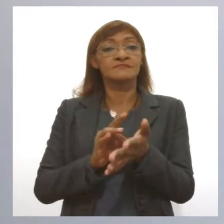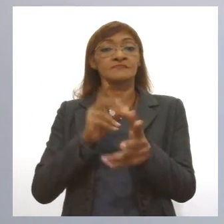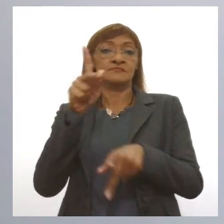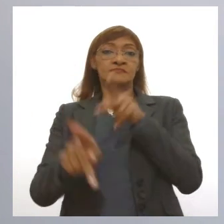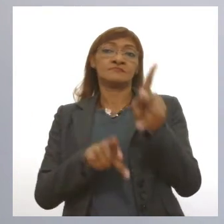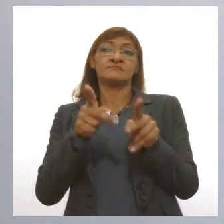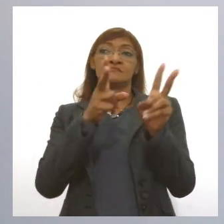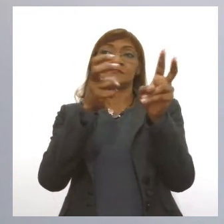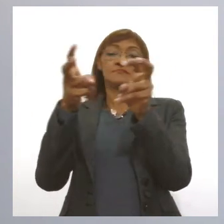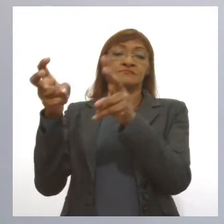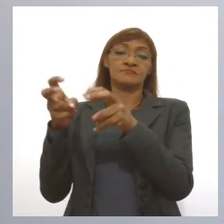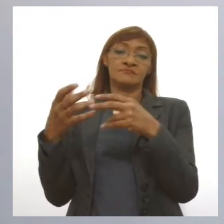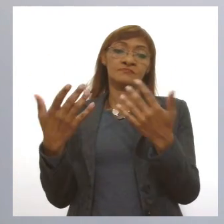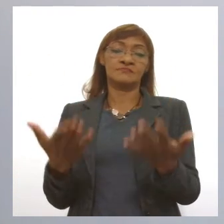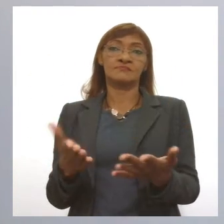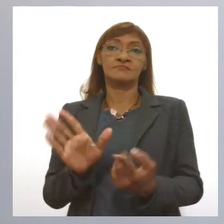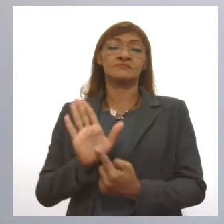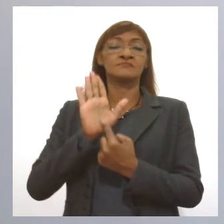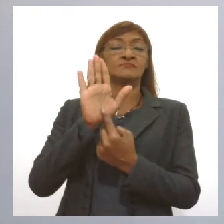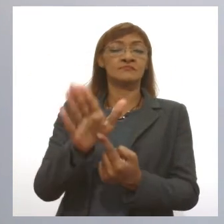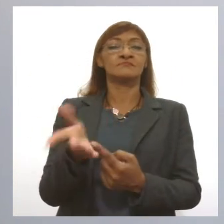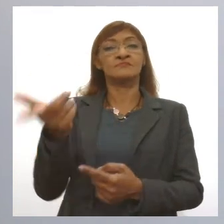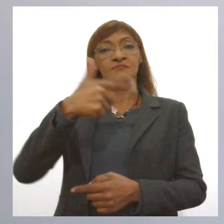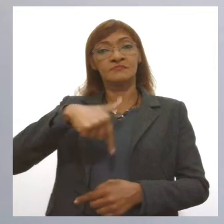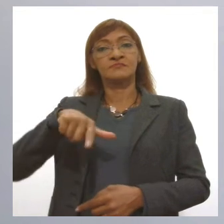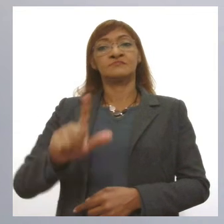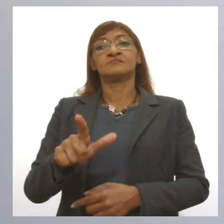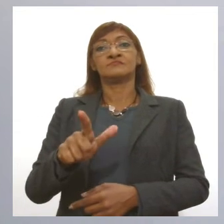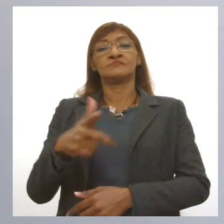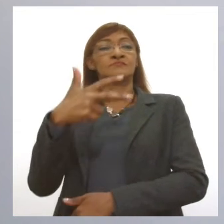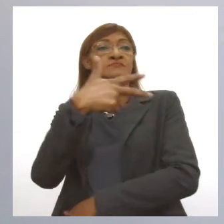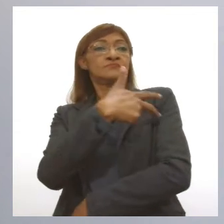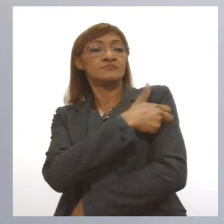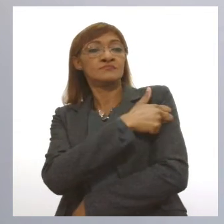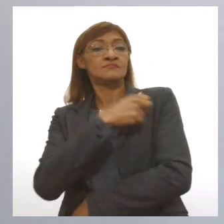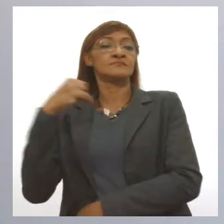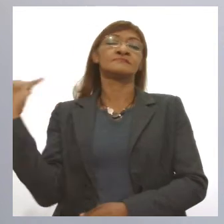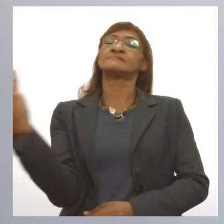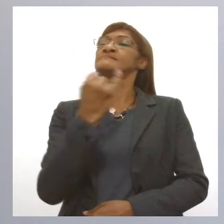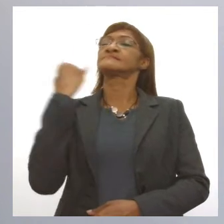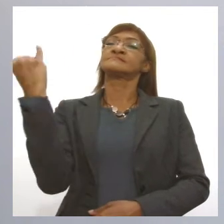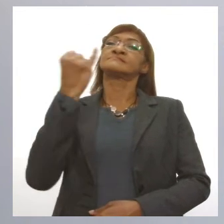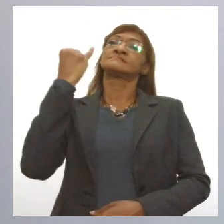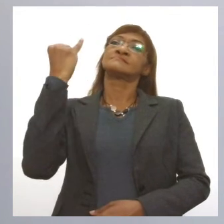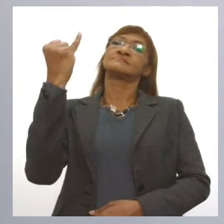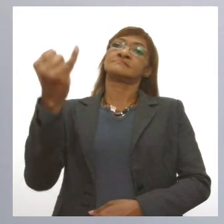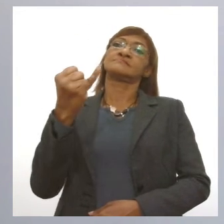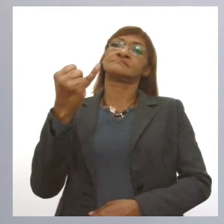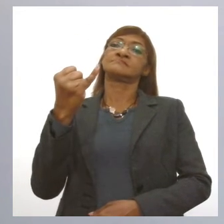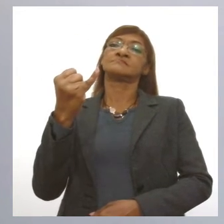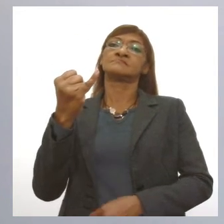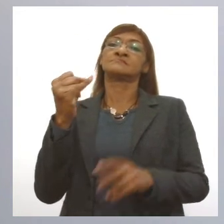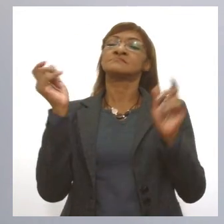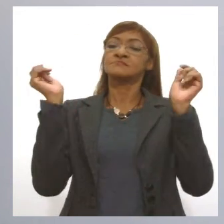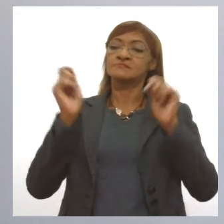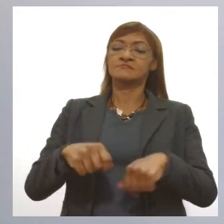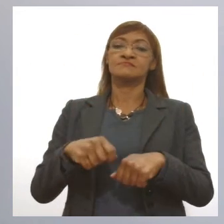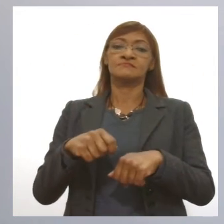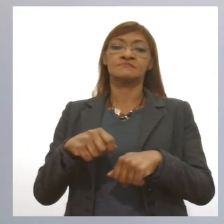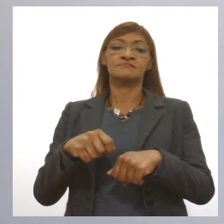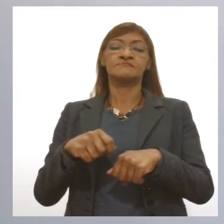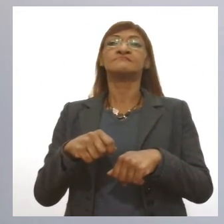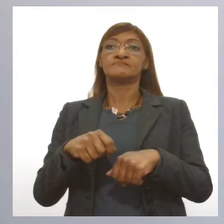estão sendo demonstrados novamente que a vacina é importante e eficaz e vai diminuir as formas